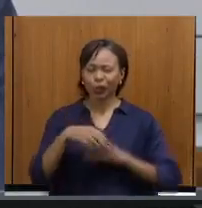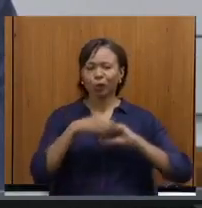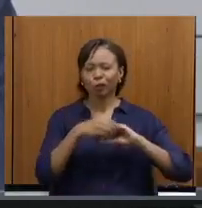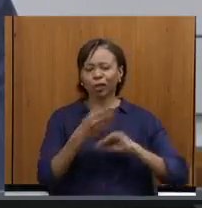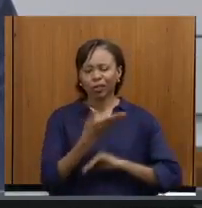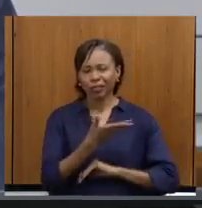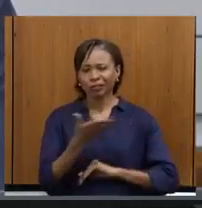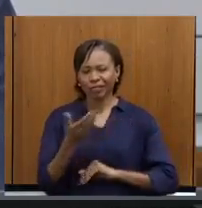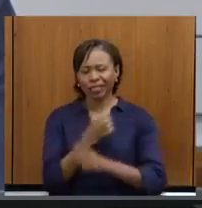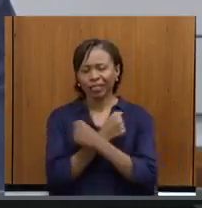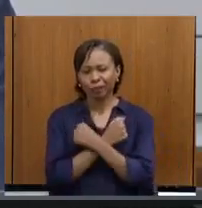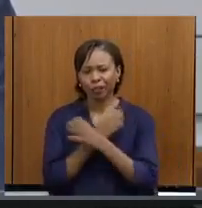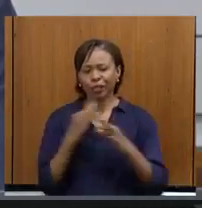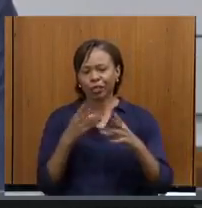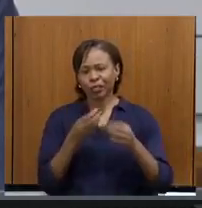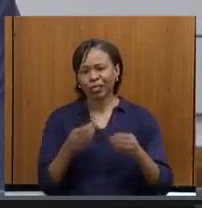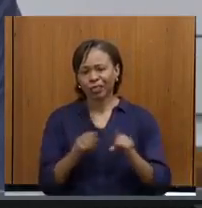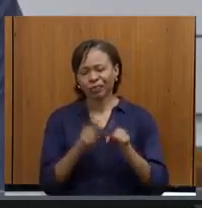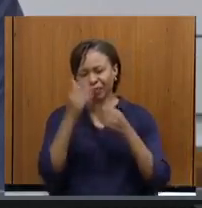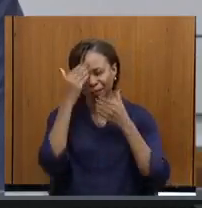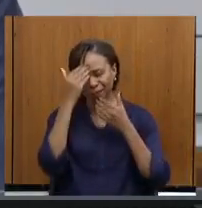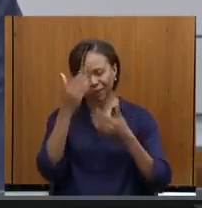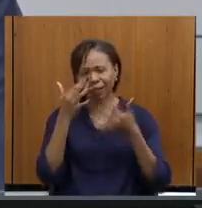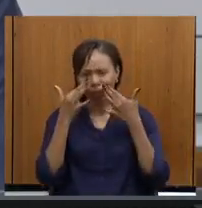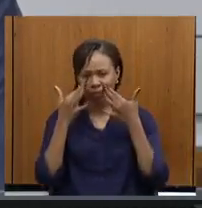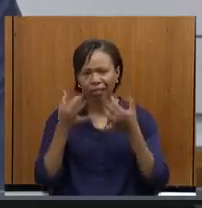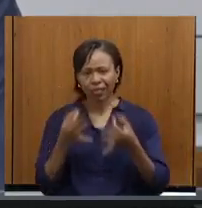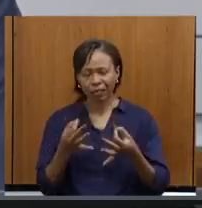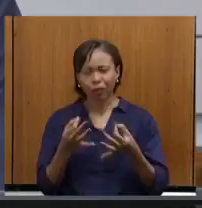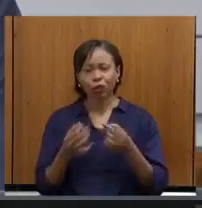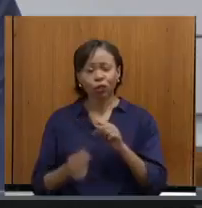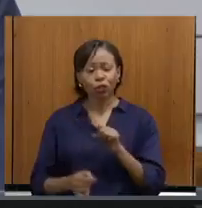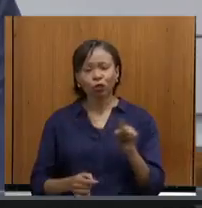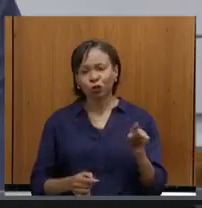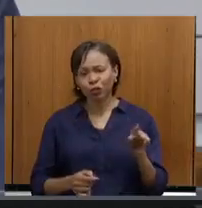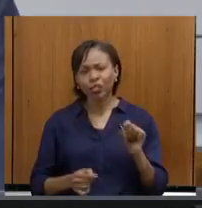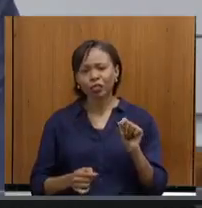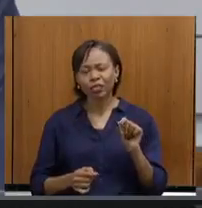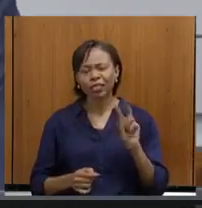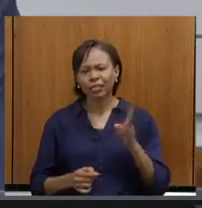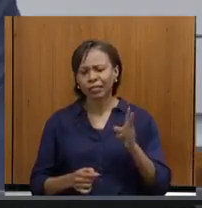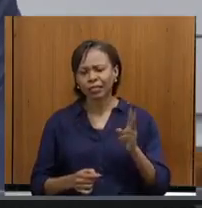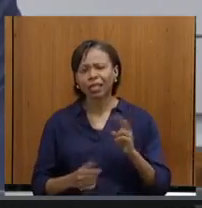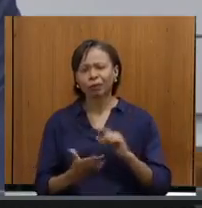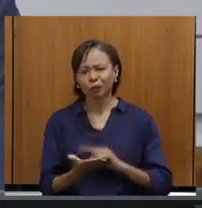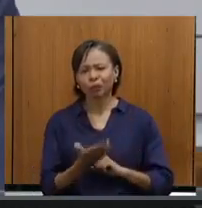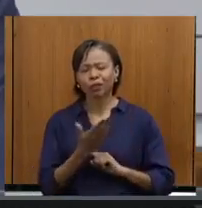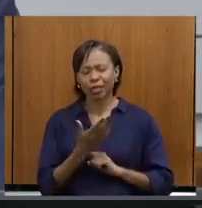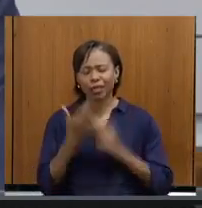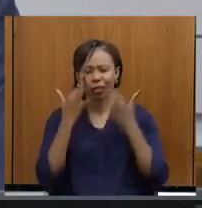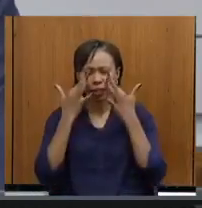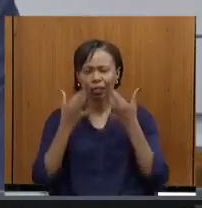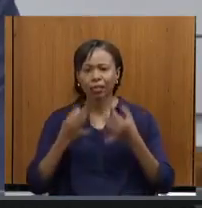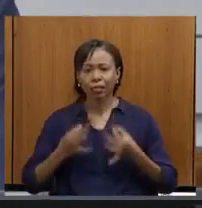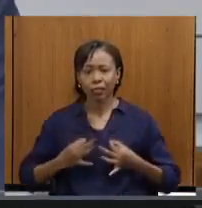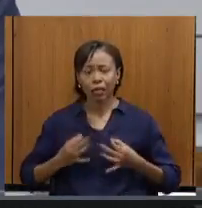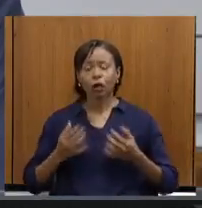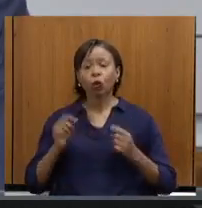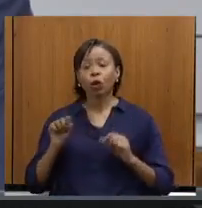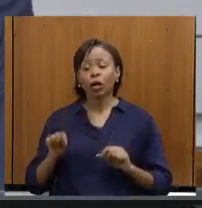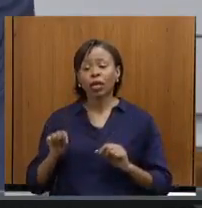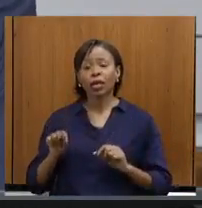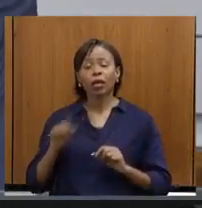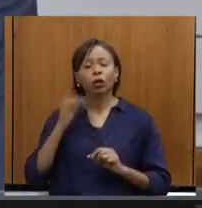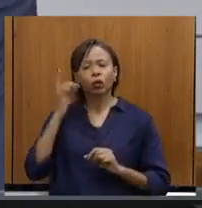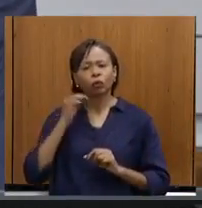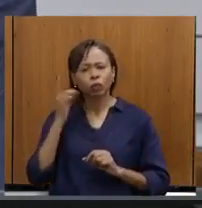a todos e agradecer pela atenção que vocês têm nos dados, não só aos deputados da